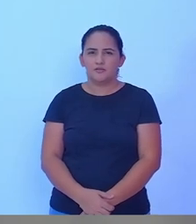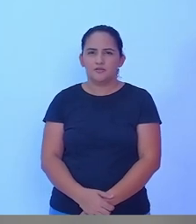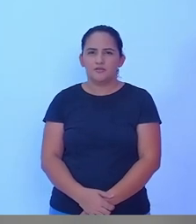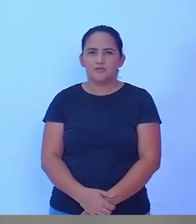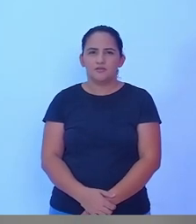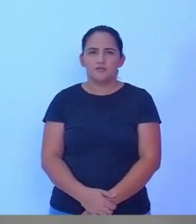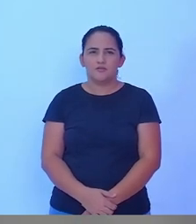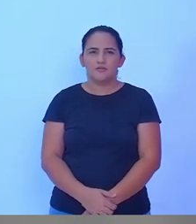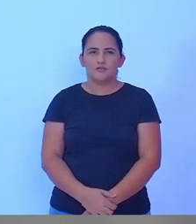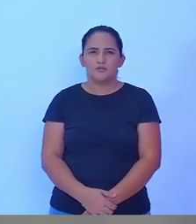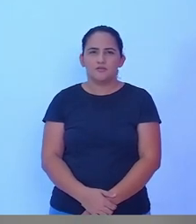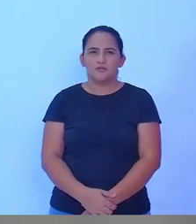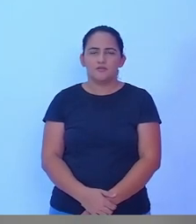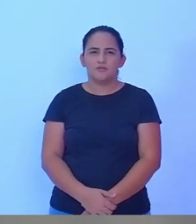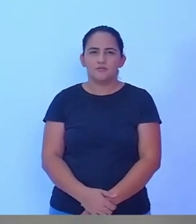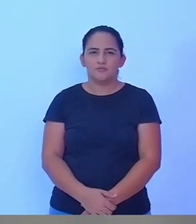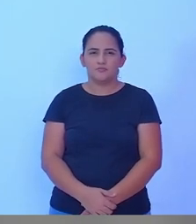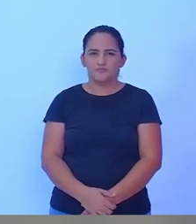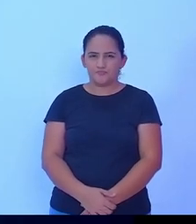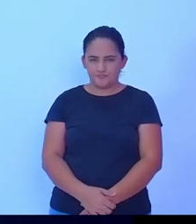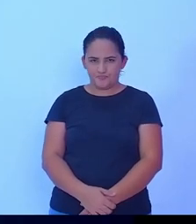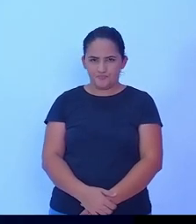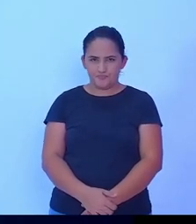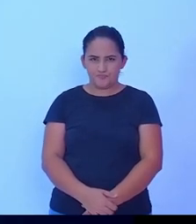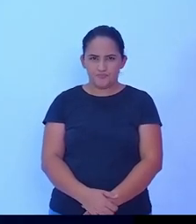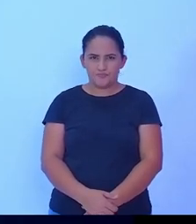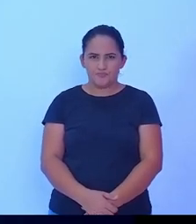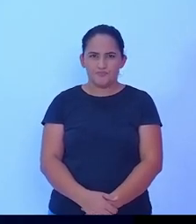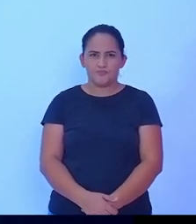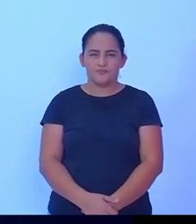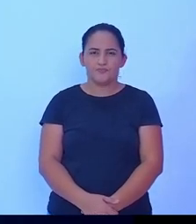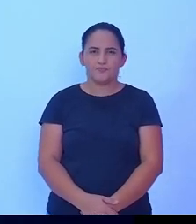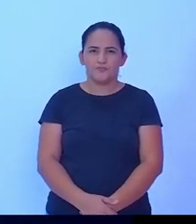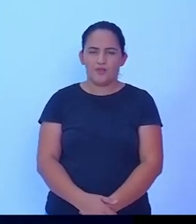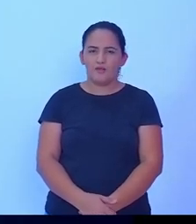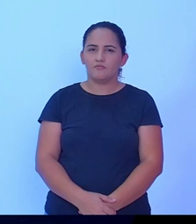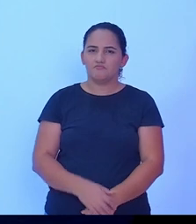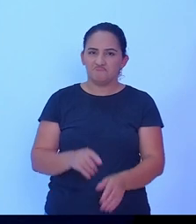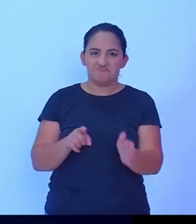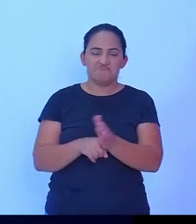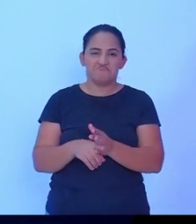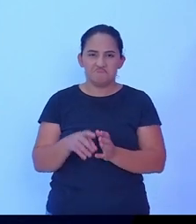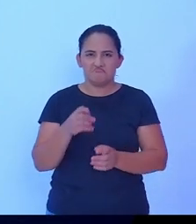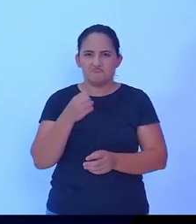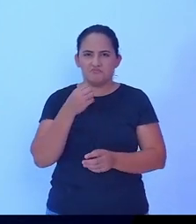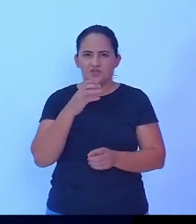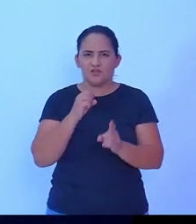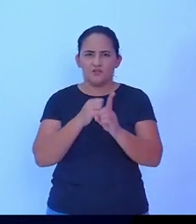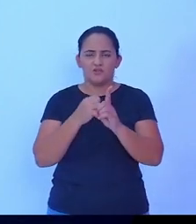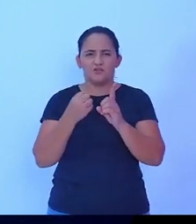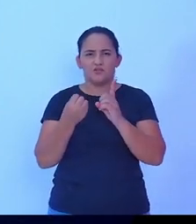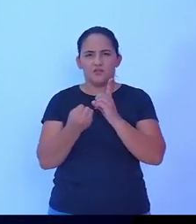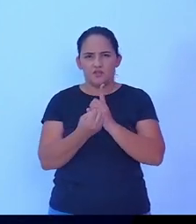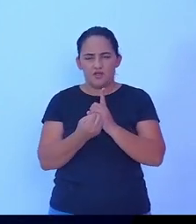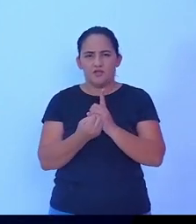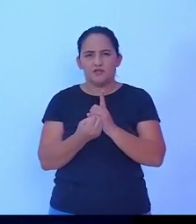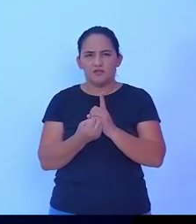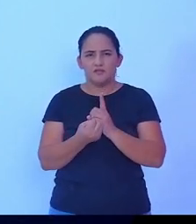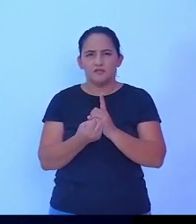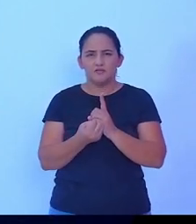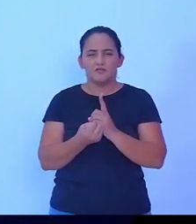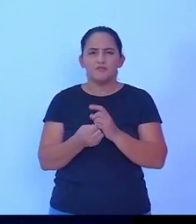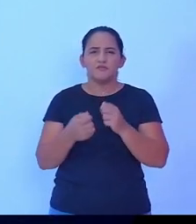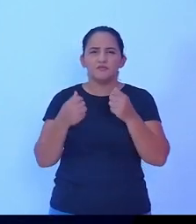do Tiago. A partir de agora, dois minutos. São perguntas pertinentes, né, a nossa sociedade, porque a gente sabe que a